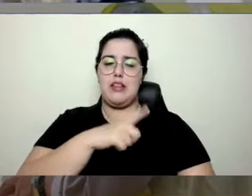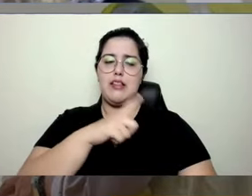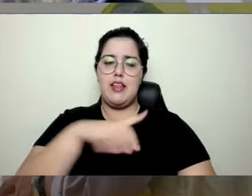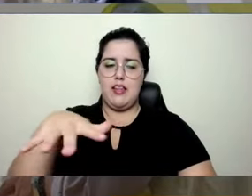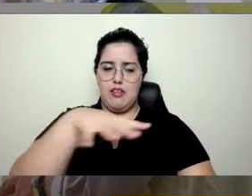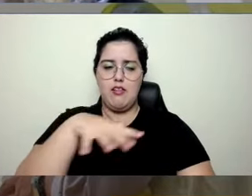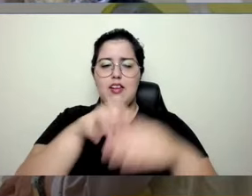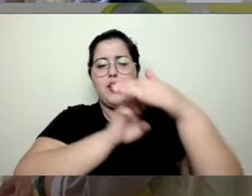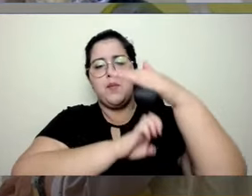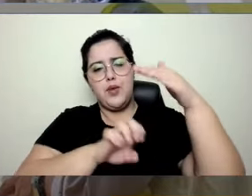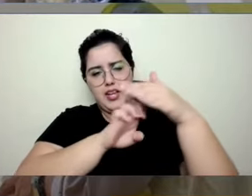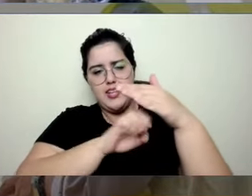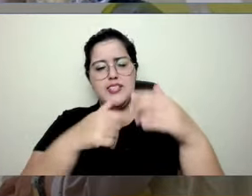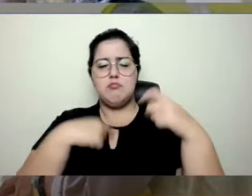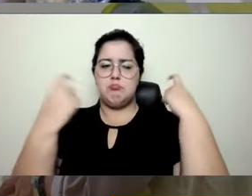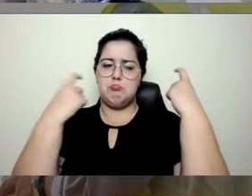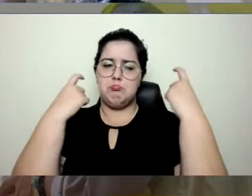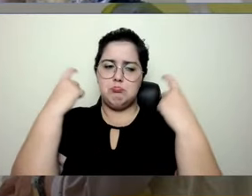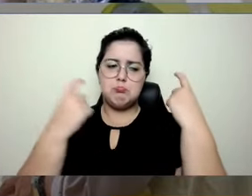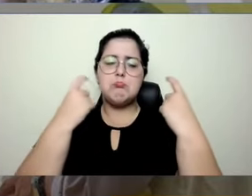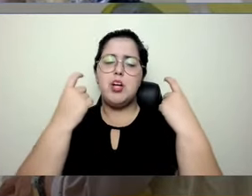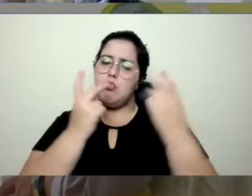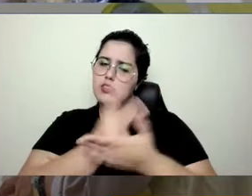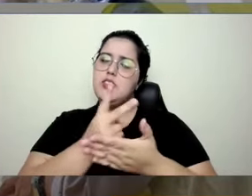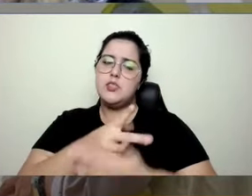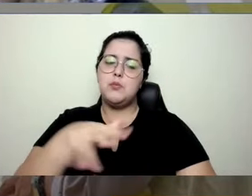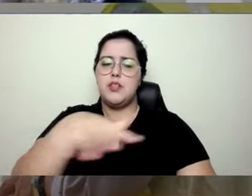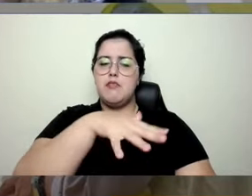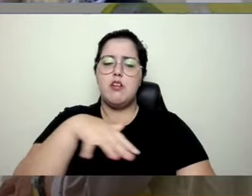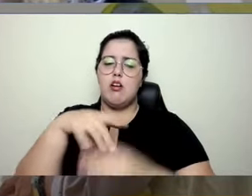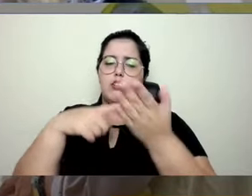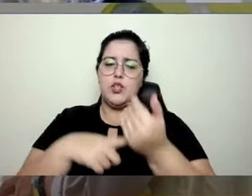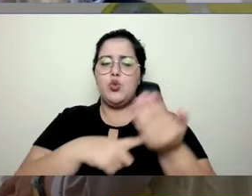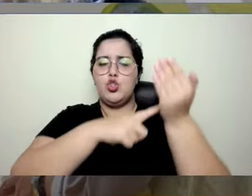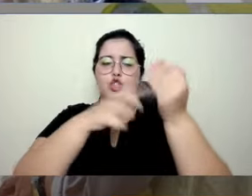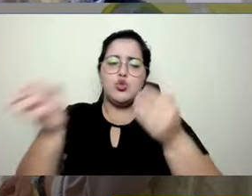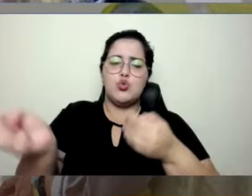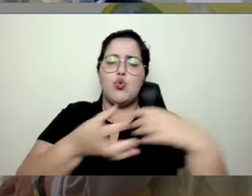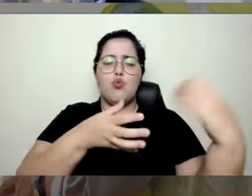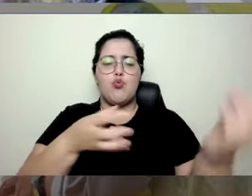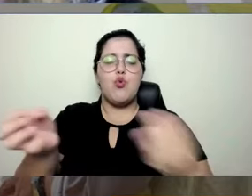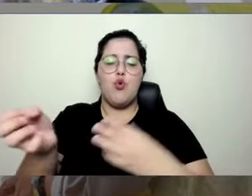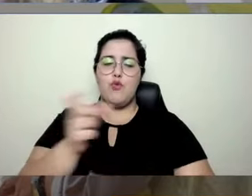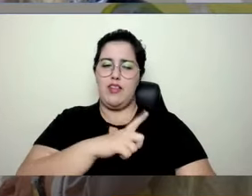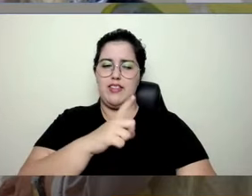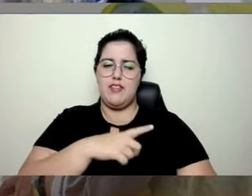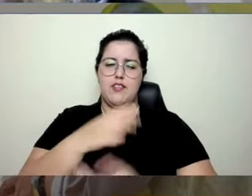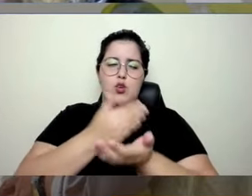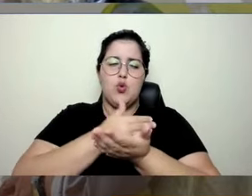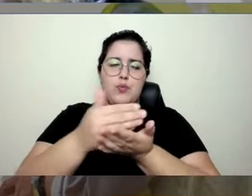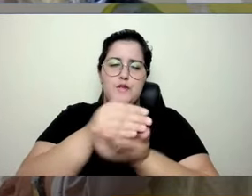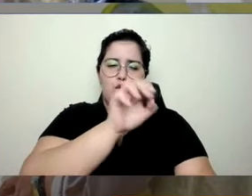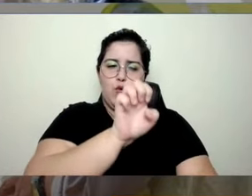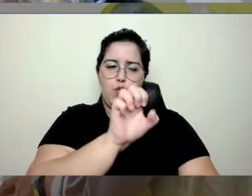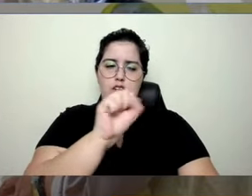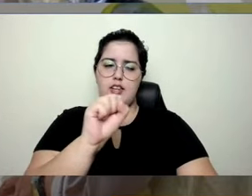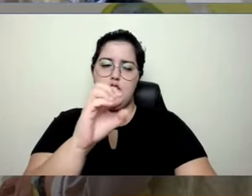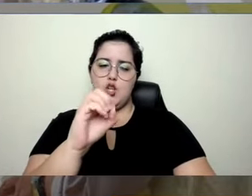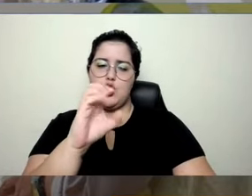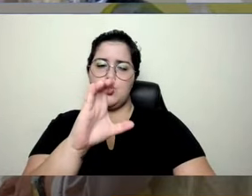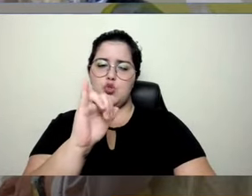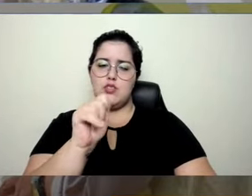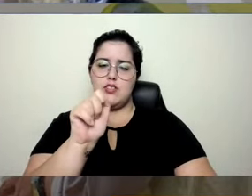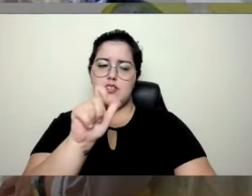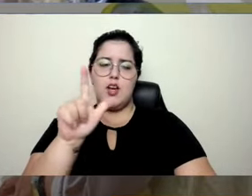empresas muito preocupadas com essa inovação tecnológica. Até quando veio o E-Social, o pessoal falou que era a